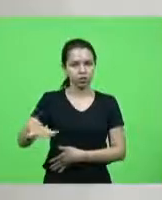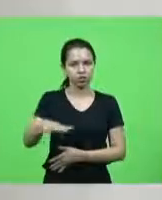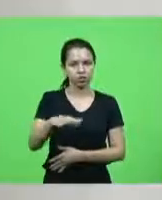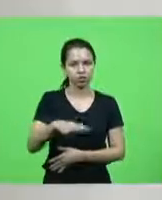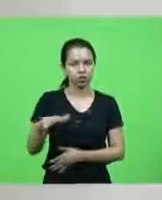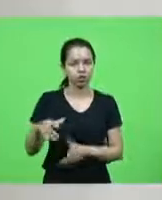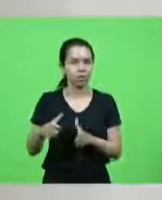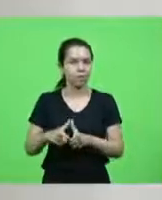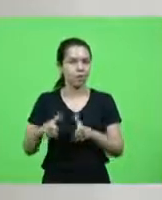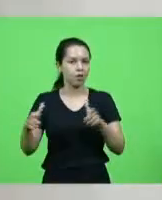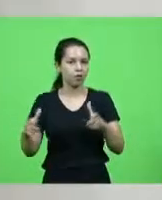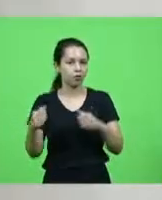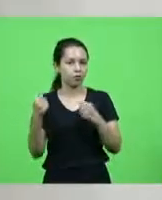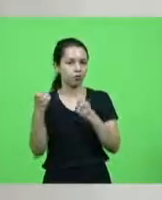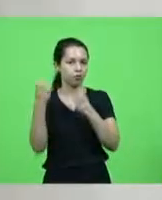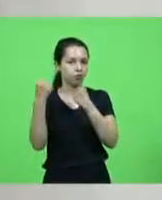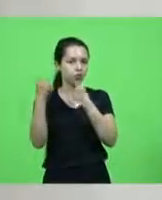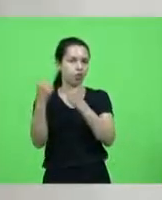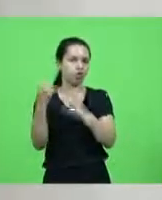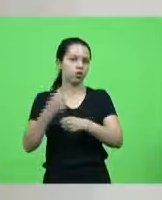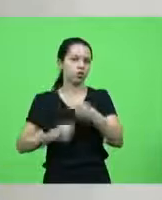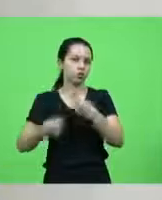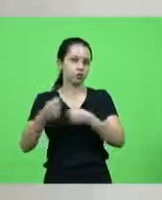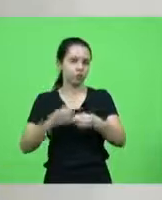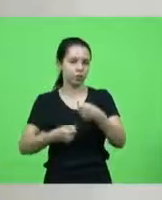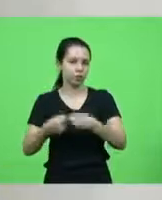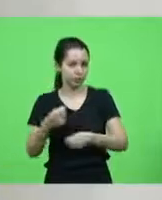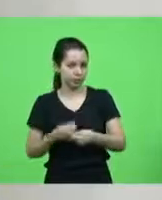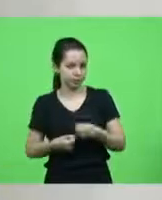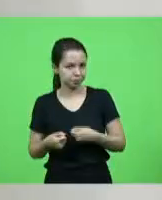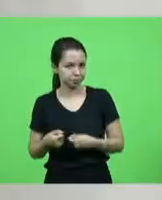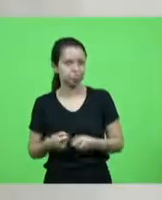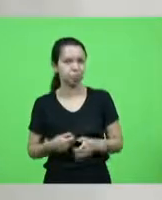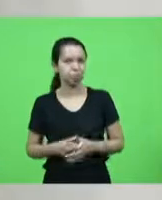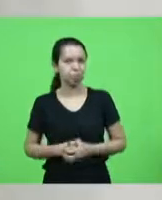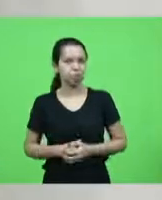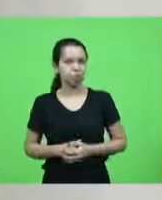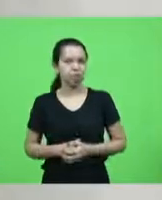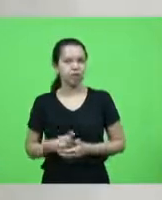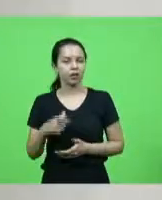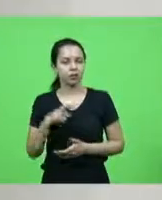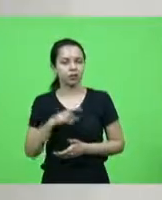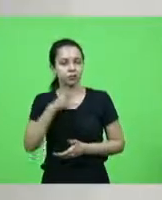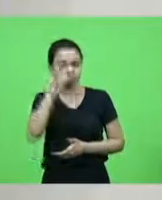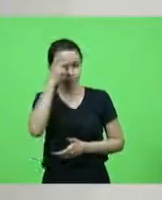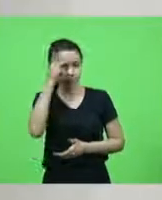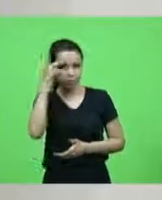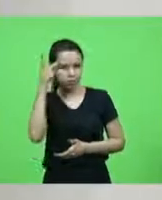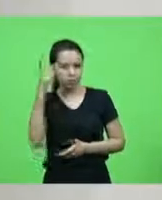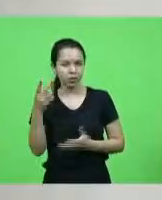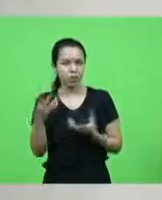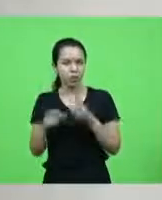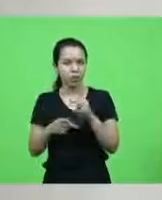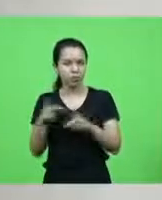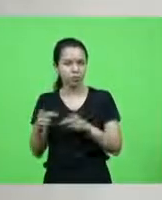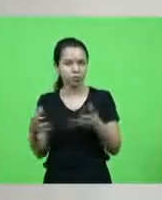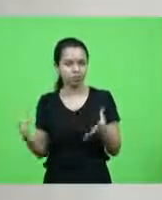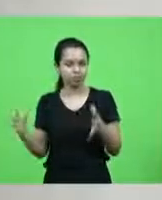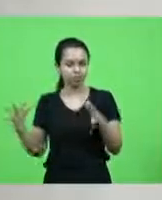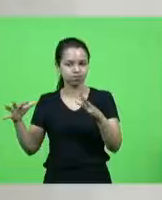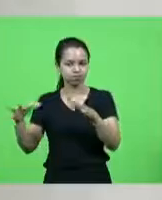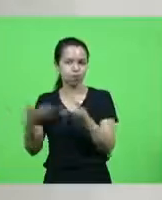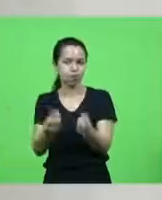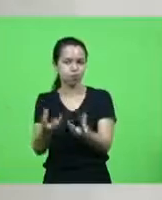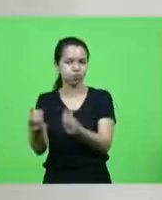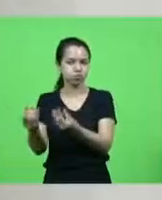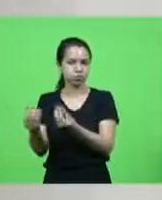das mais fortes em termos econômicos e de maior adensamento populacional não tenha esse ponto